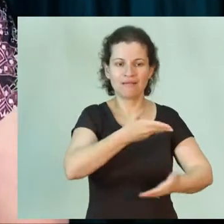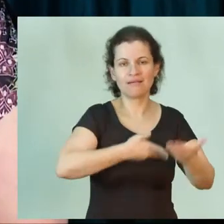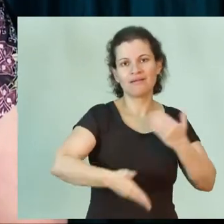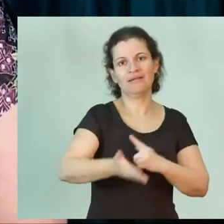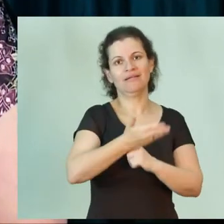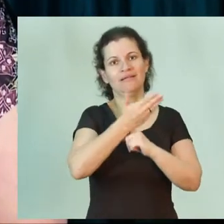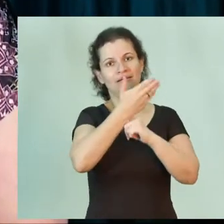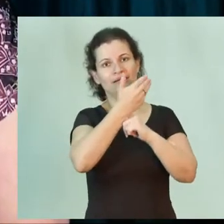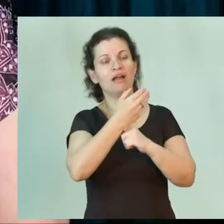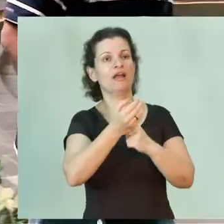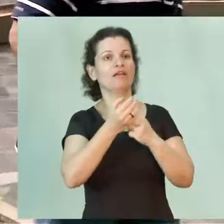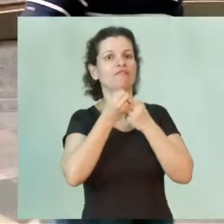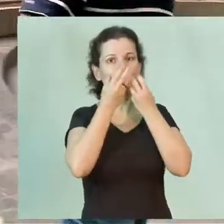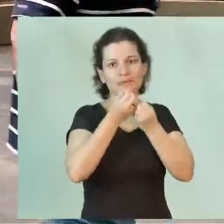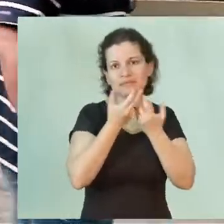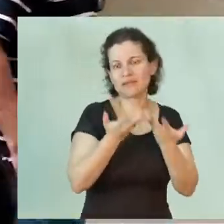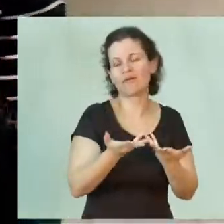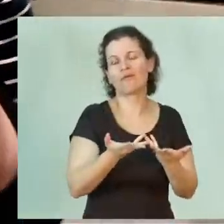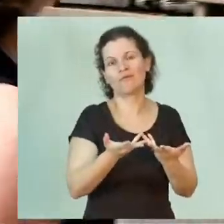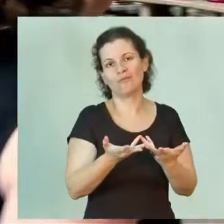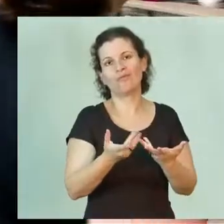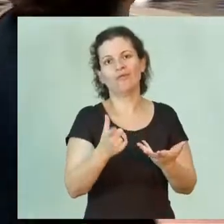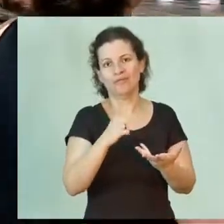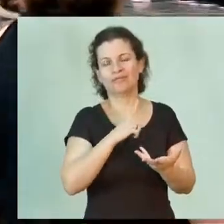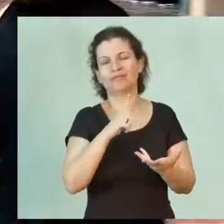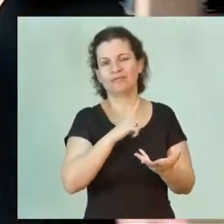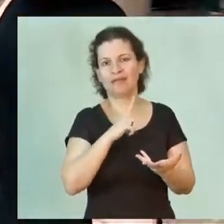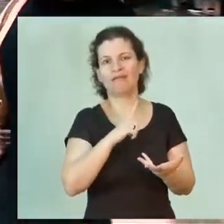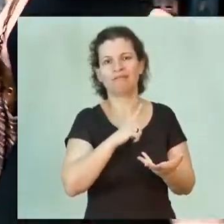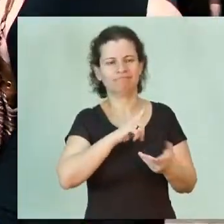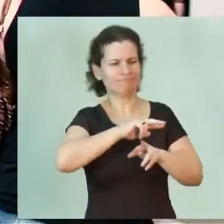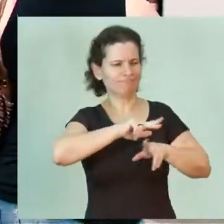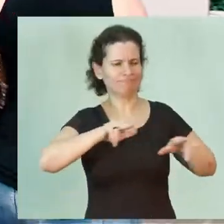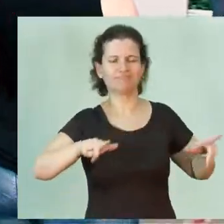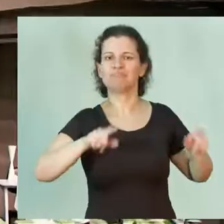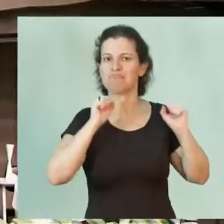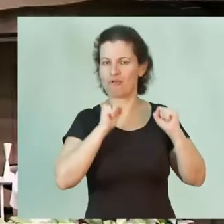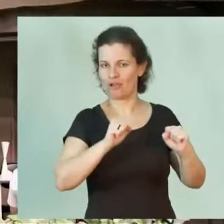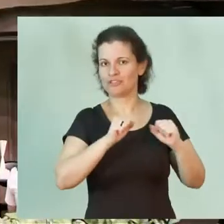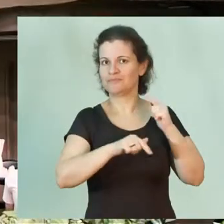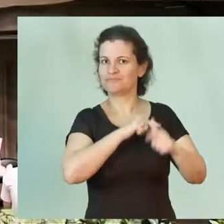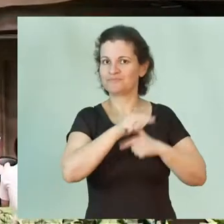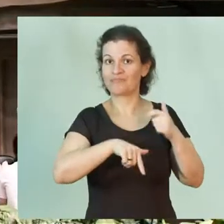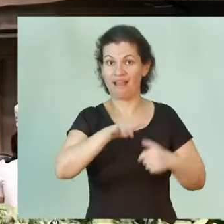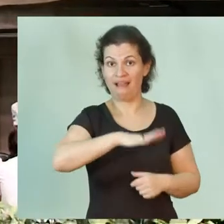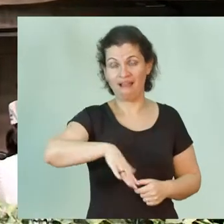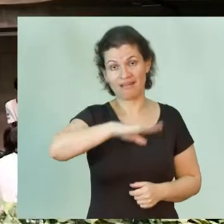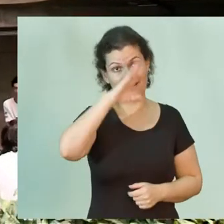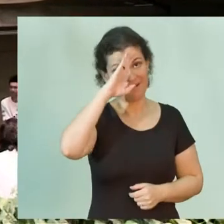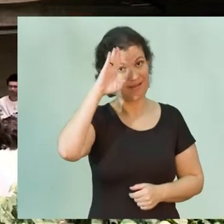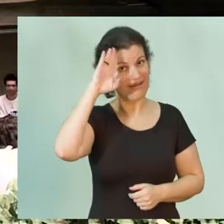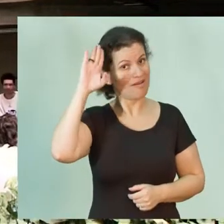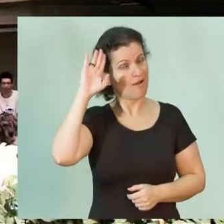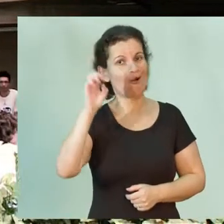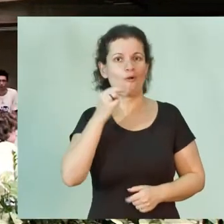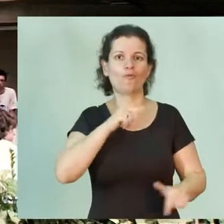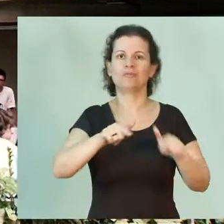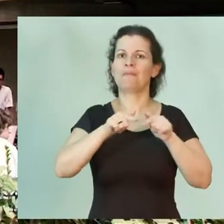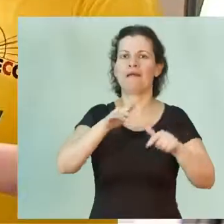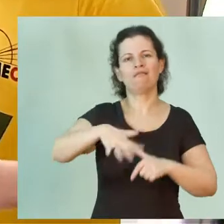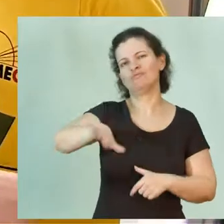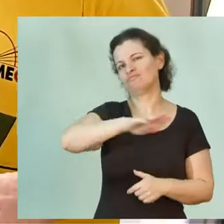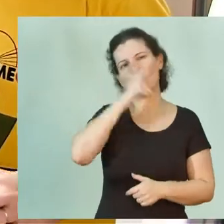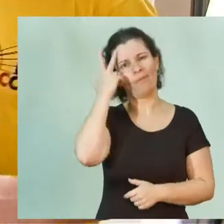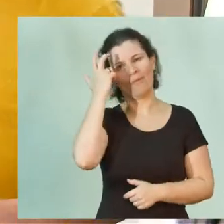Tecnologia e Informação. Ele acaba sendo bastante versátil, pode atuar tanto na área acadêmica, quanto no mercado de trabalho.